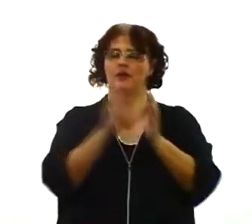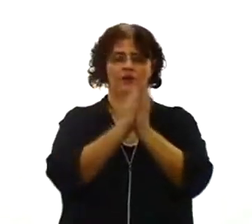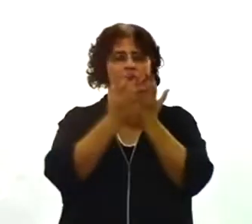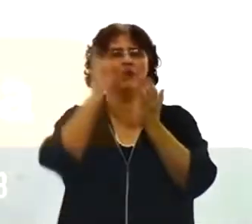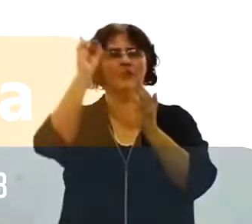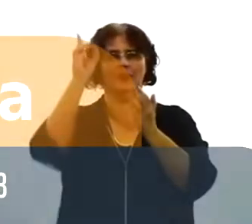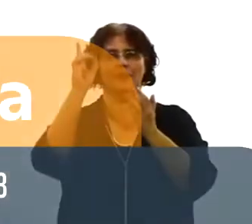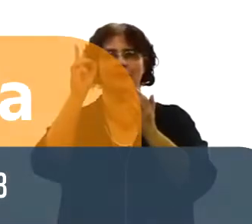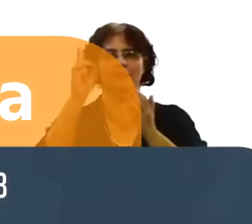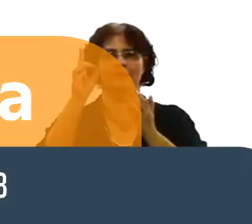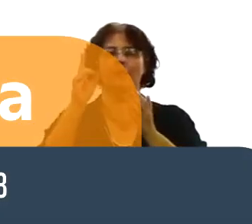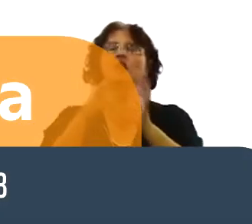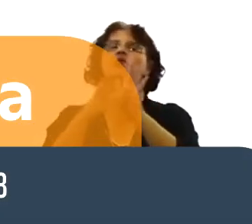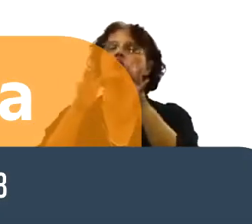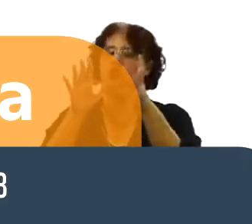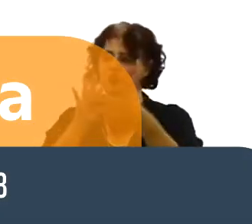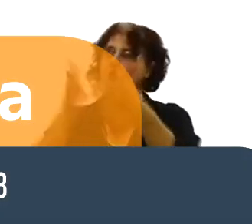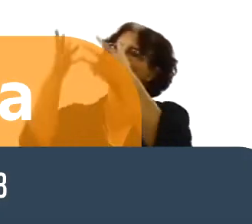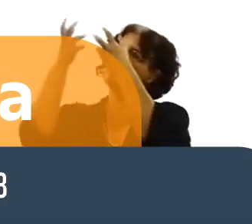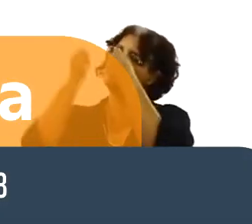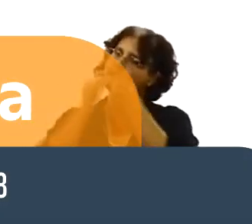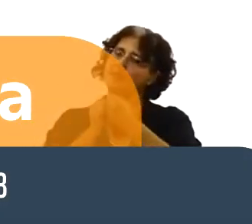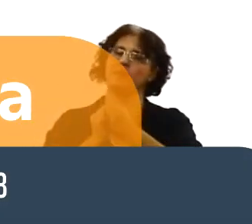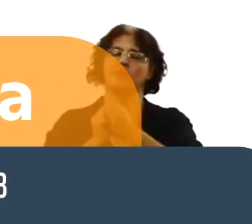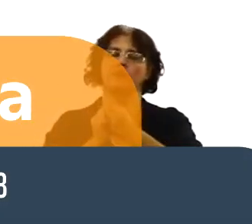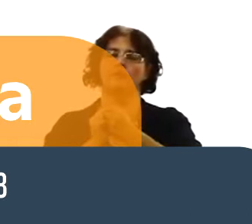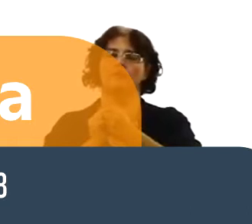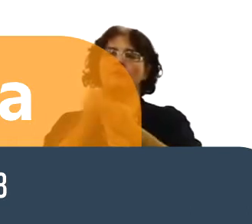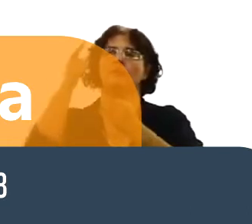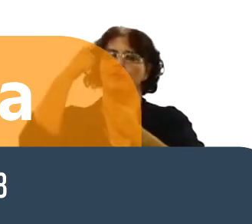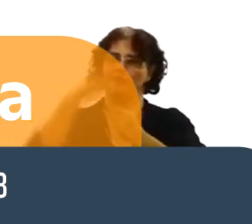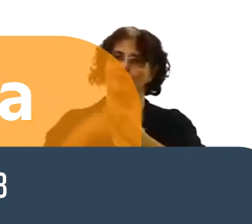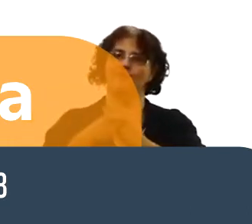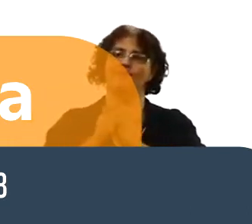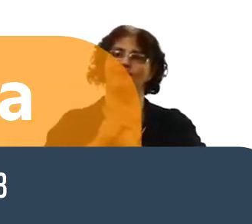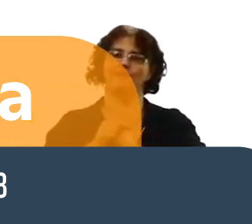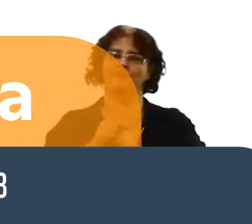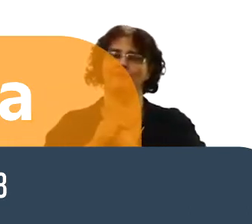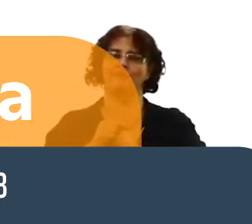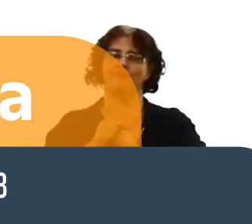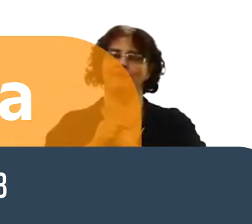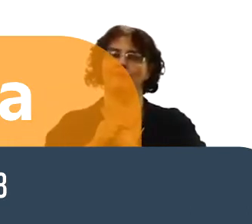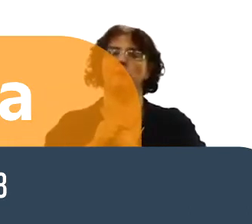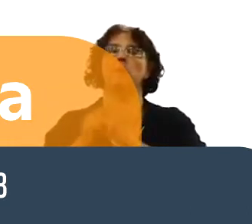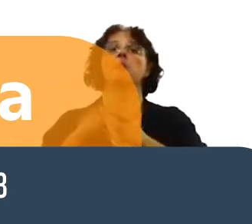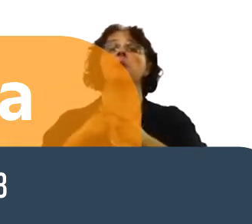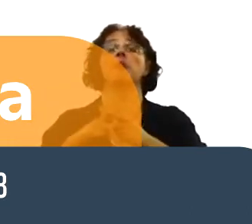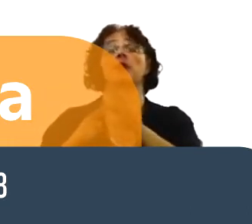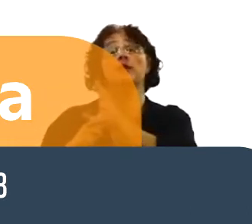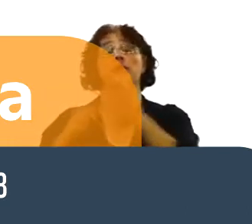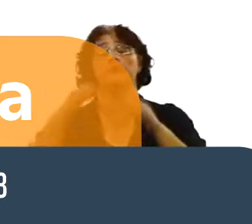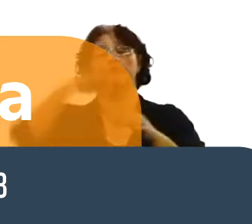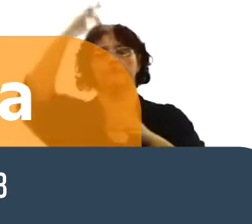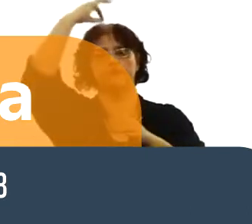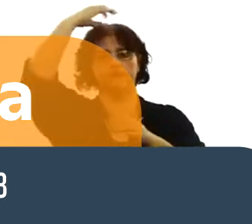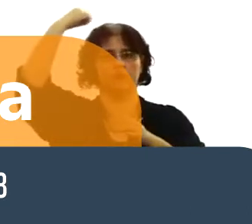ele voluntariamente aceitou. O Espírito Santo está implicado porque na obra de Cristo, o Espírito Santo